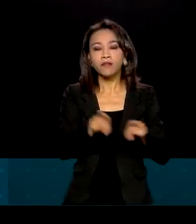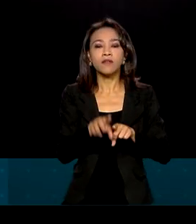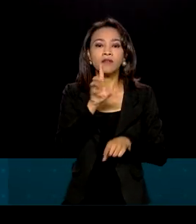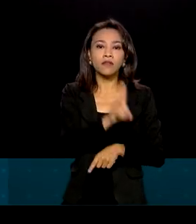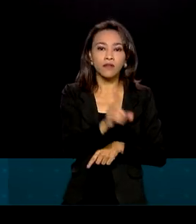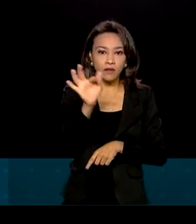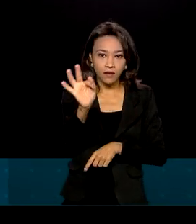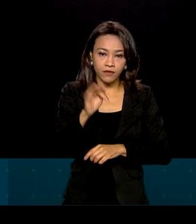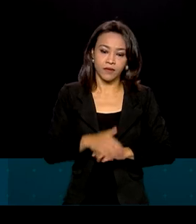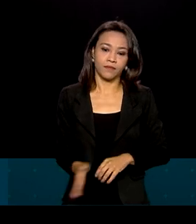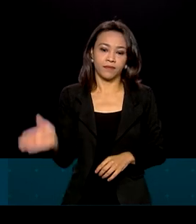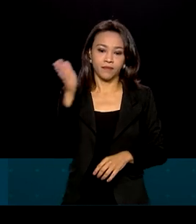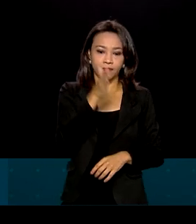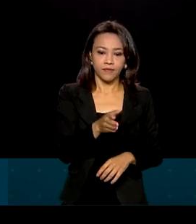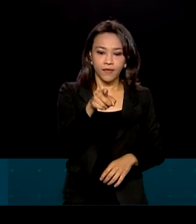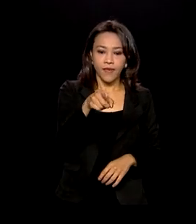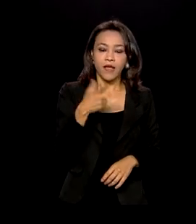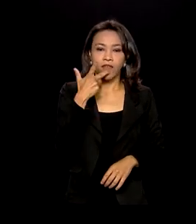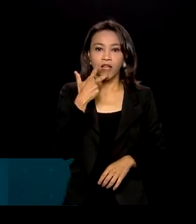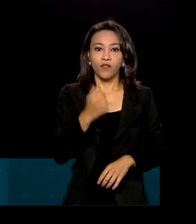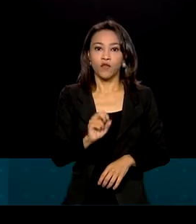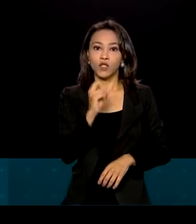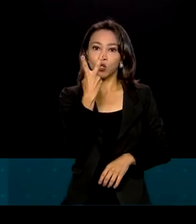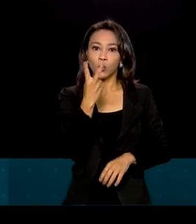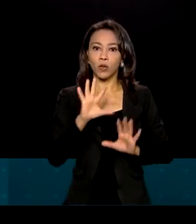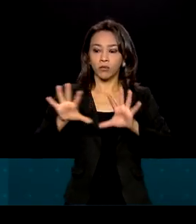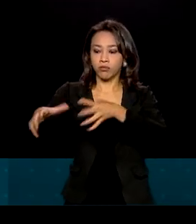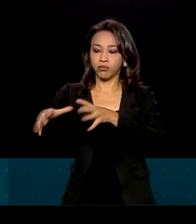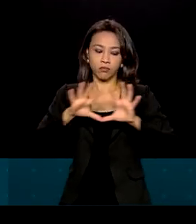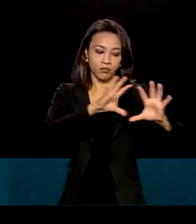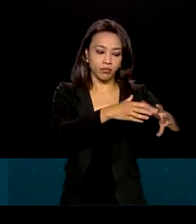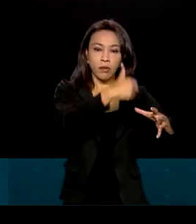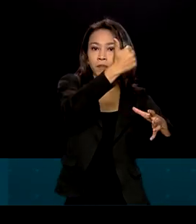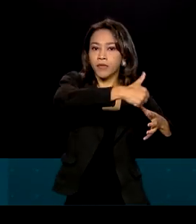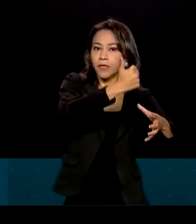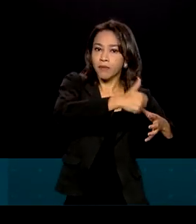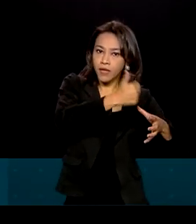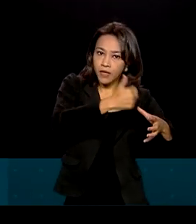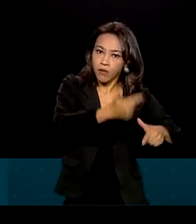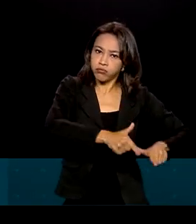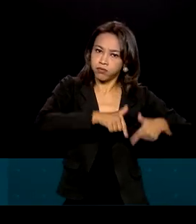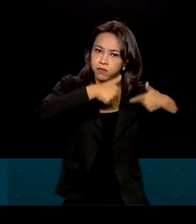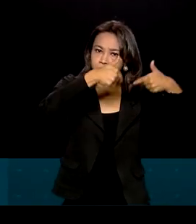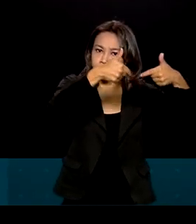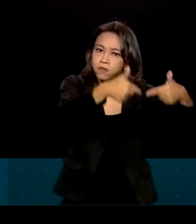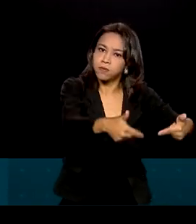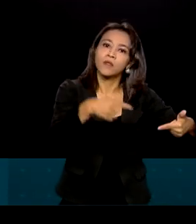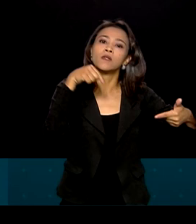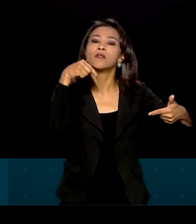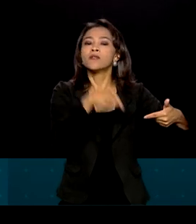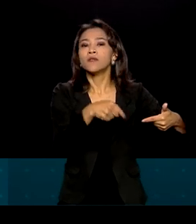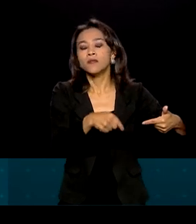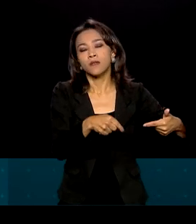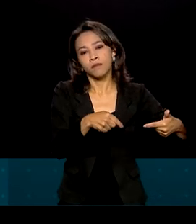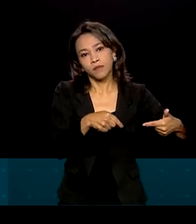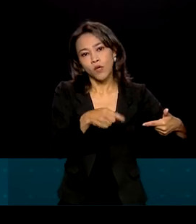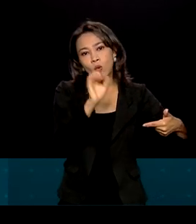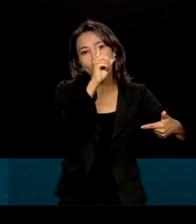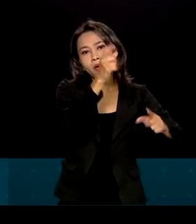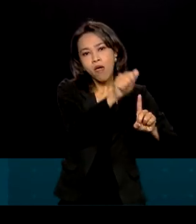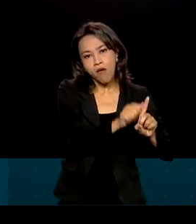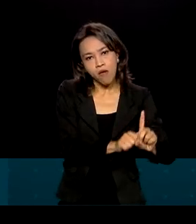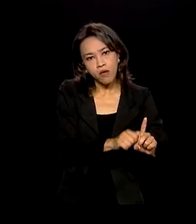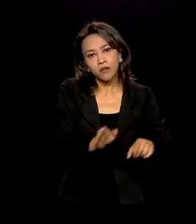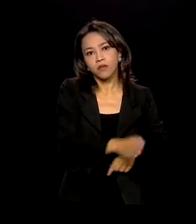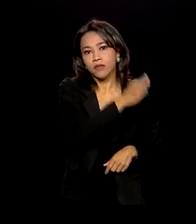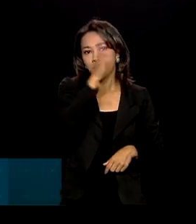Federal. Essa ação foi dividida em duas fases. Uma primeira fase operacional, que teve um ciclo de um mês,